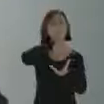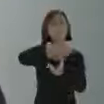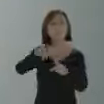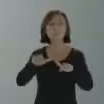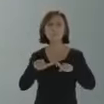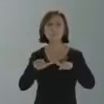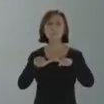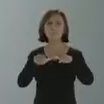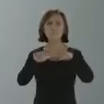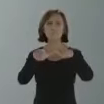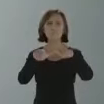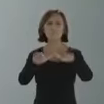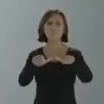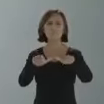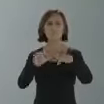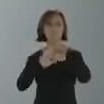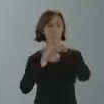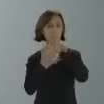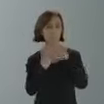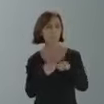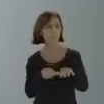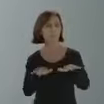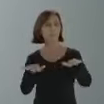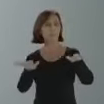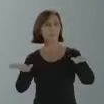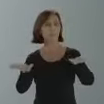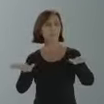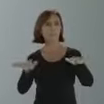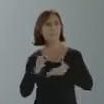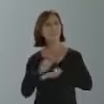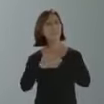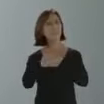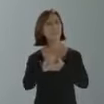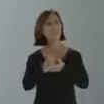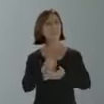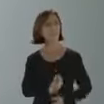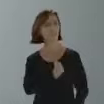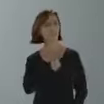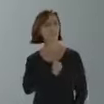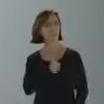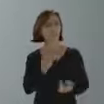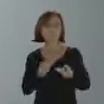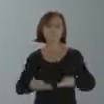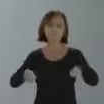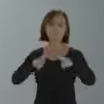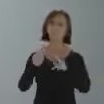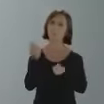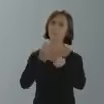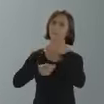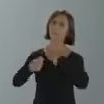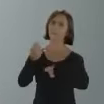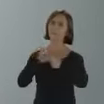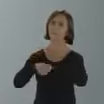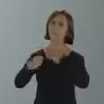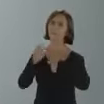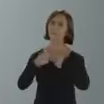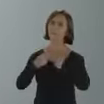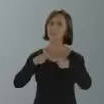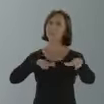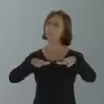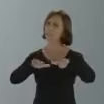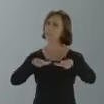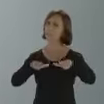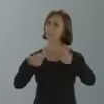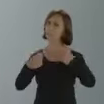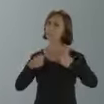O mundo enfrenta grandes desafios nesta pandemia. Proteger a vida e reconstruir a economia. O caminho